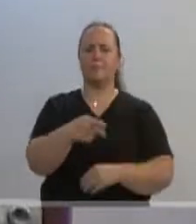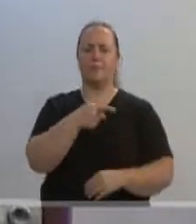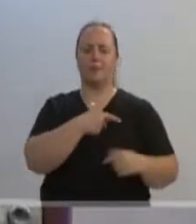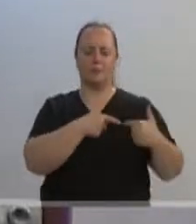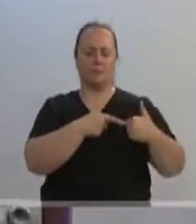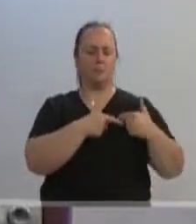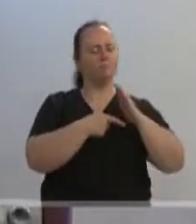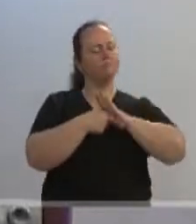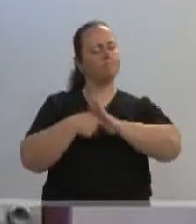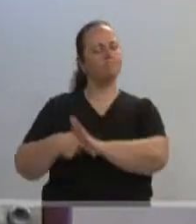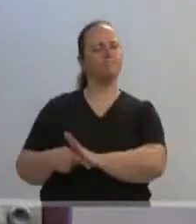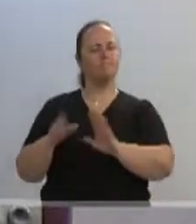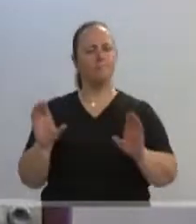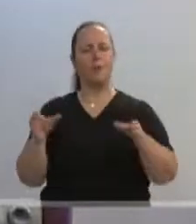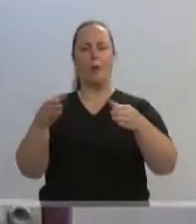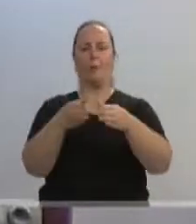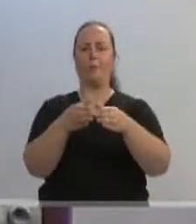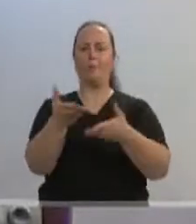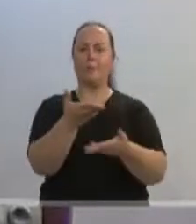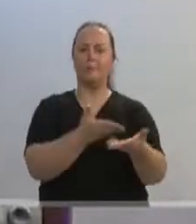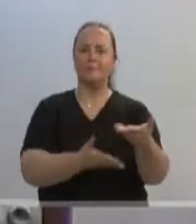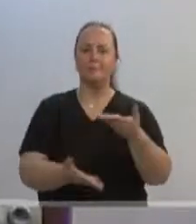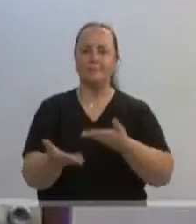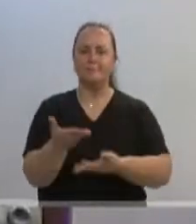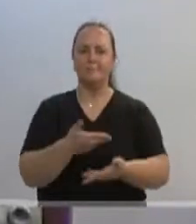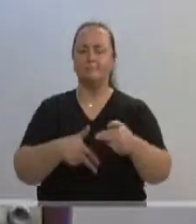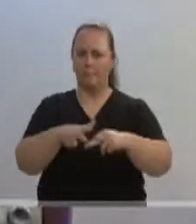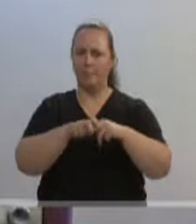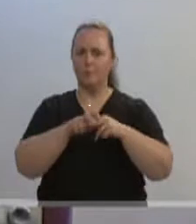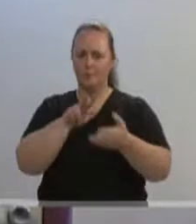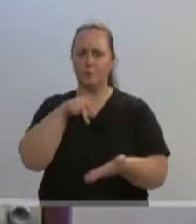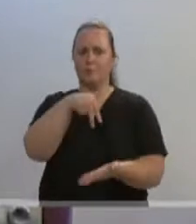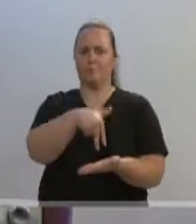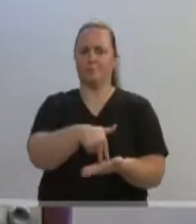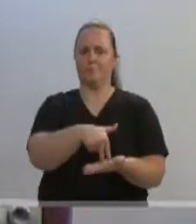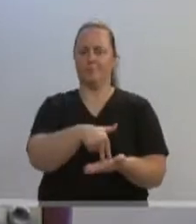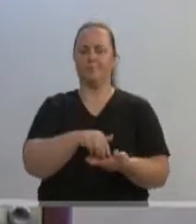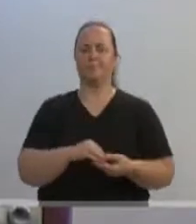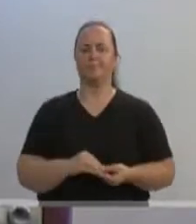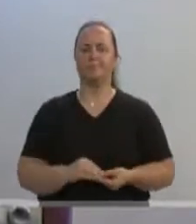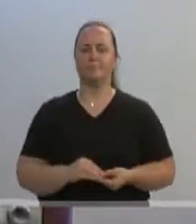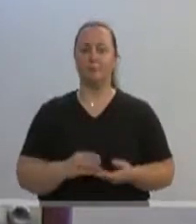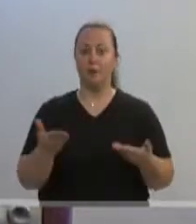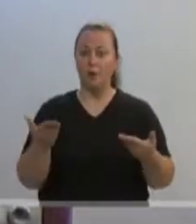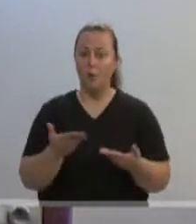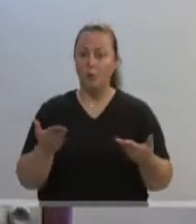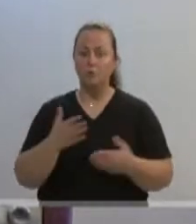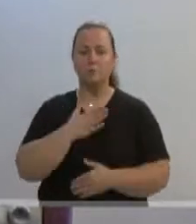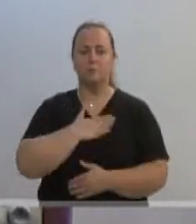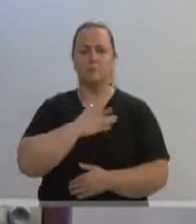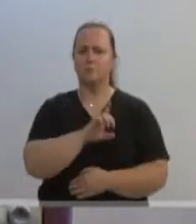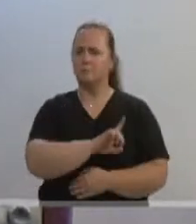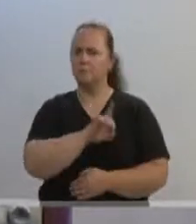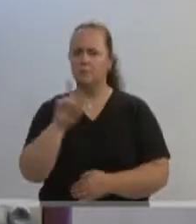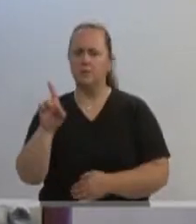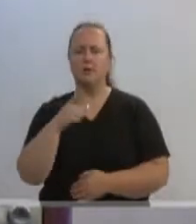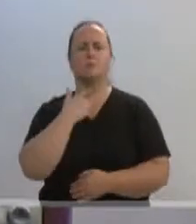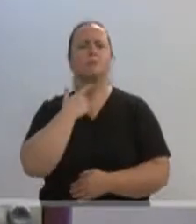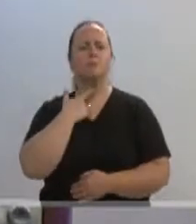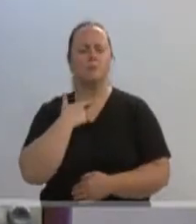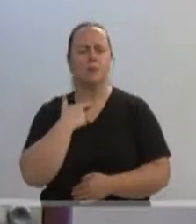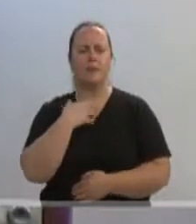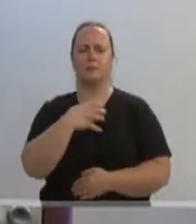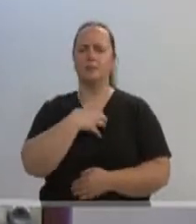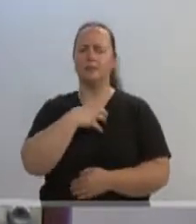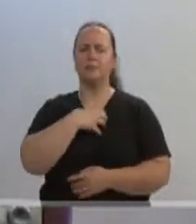coletividade. É para isso que eu vim para cá. E agora é o meu dia, é a vontade, é a forma de trabalhar pela nossa